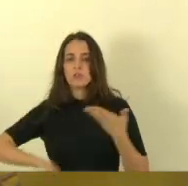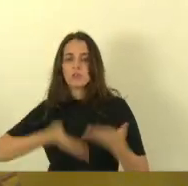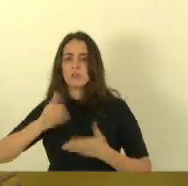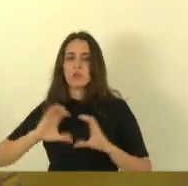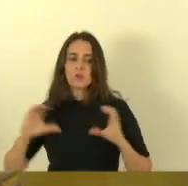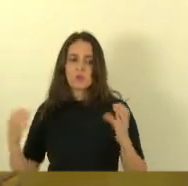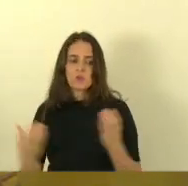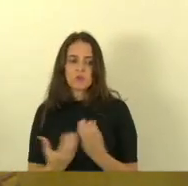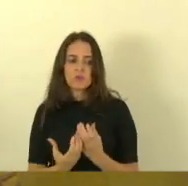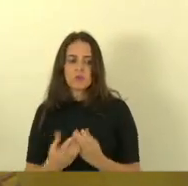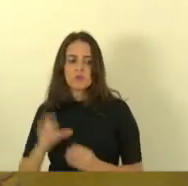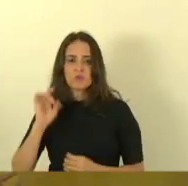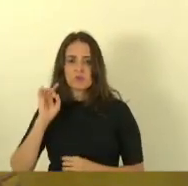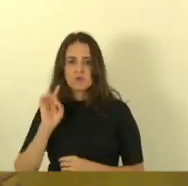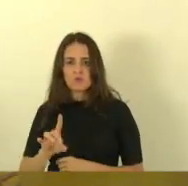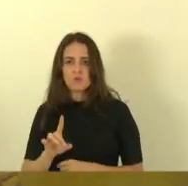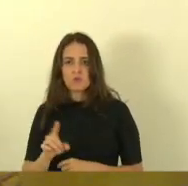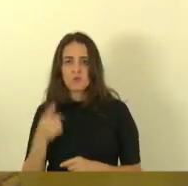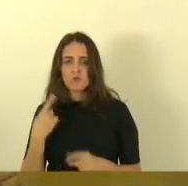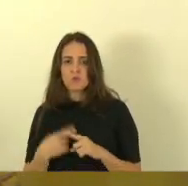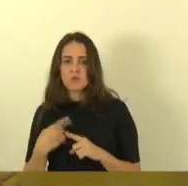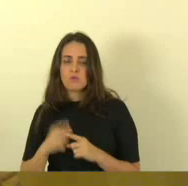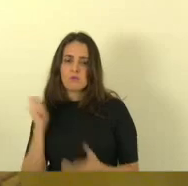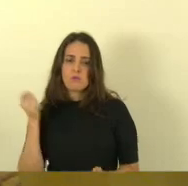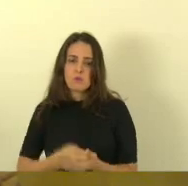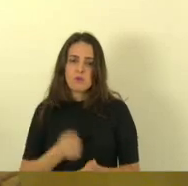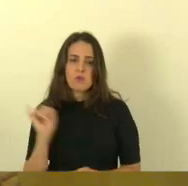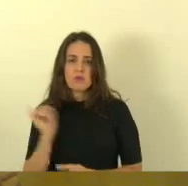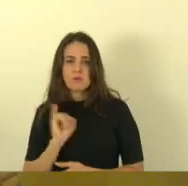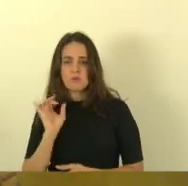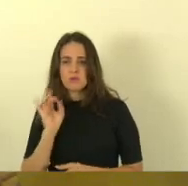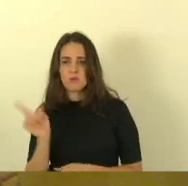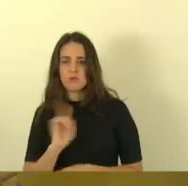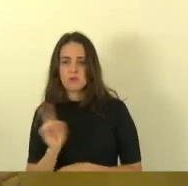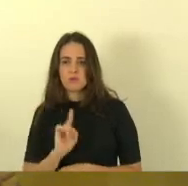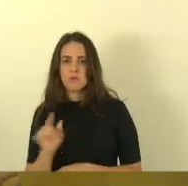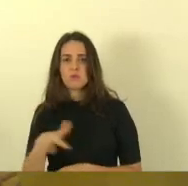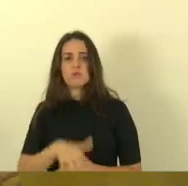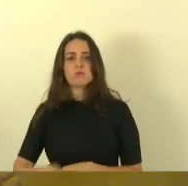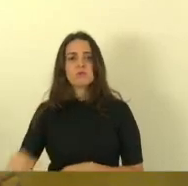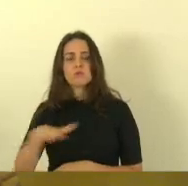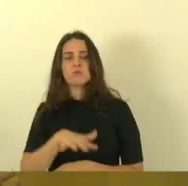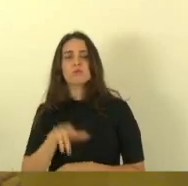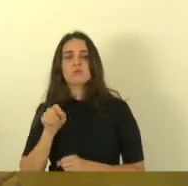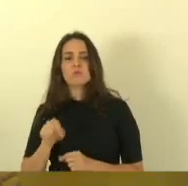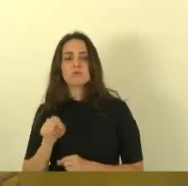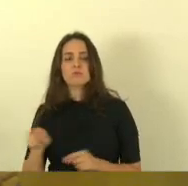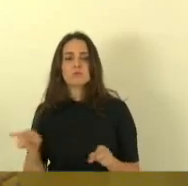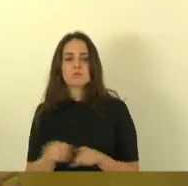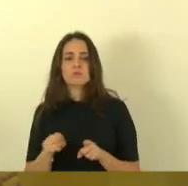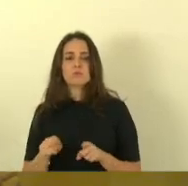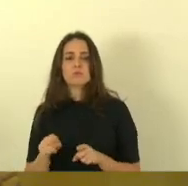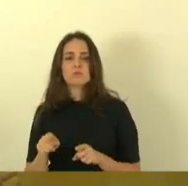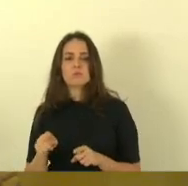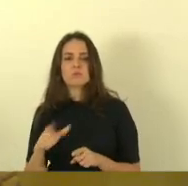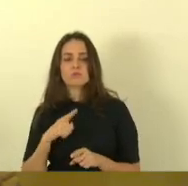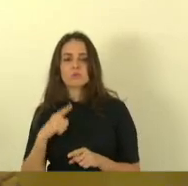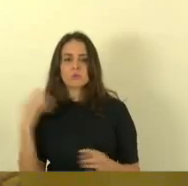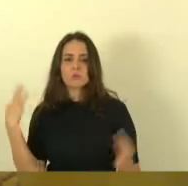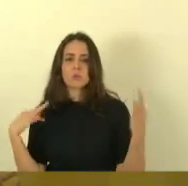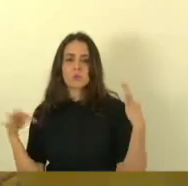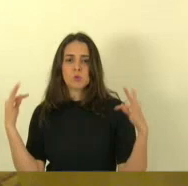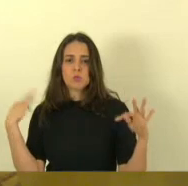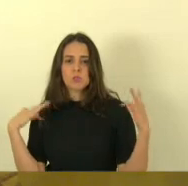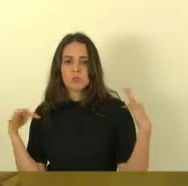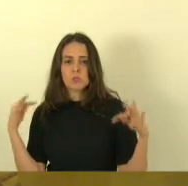não só porque eles são contribuintes mas sim porque aquela região é a região também de um fluxo turismo muito